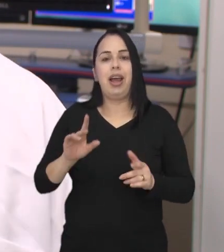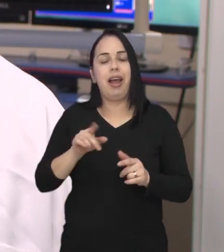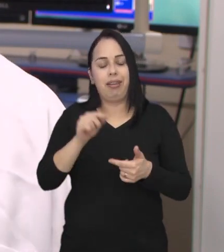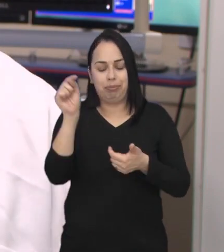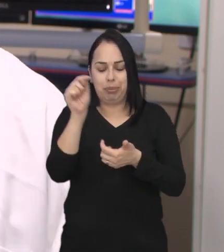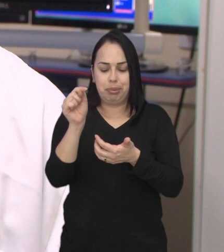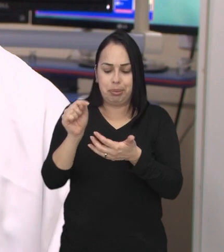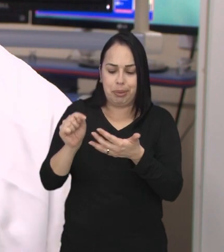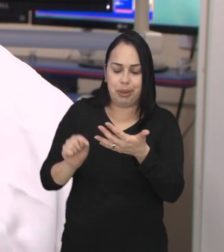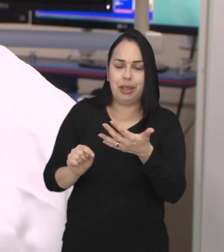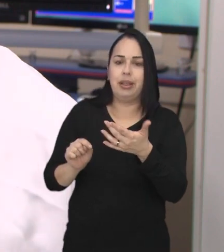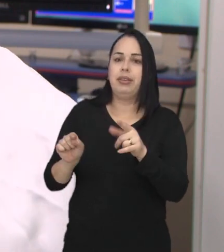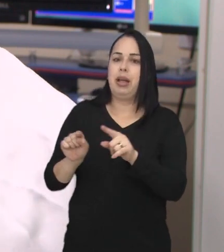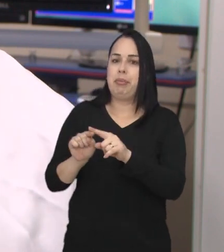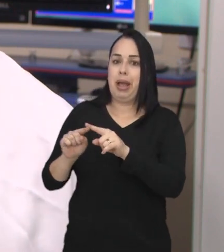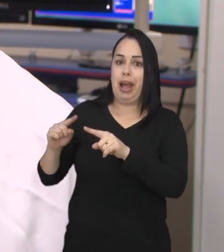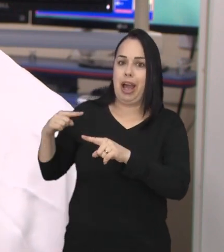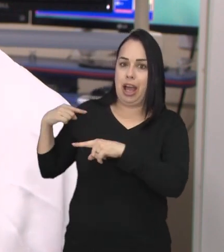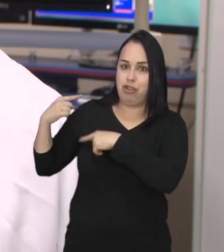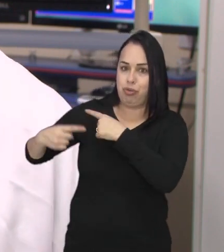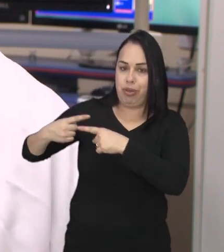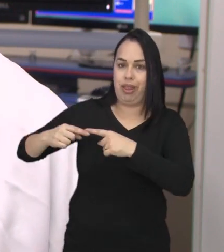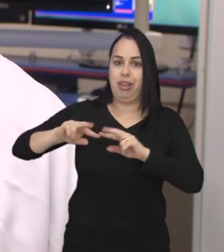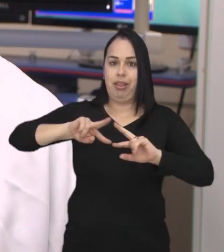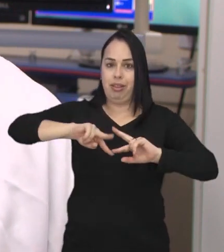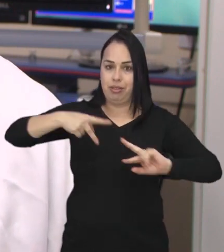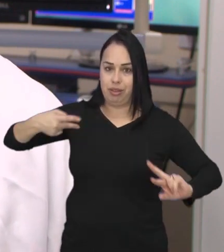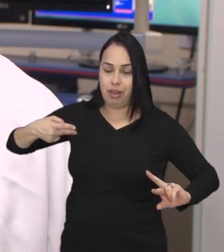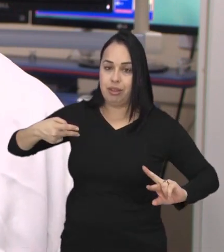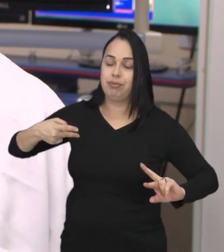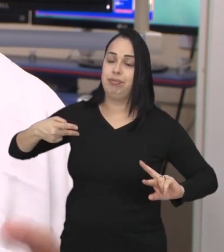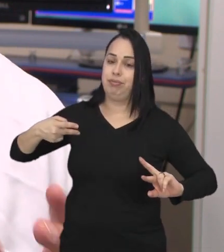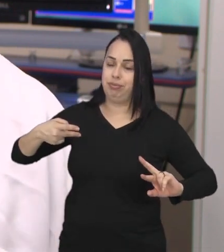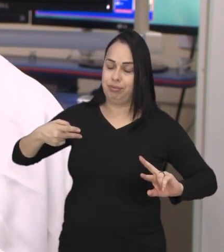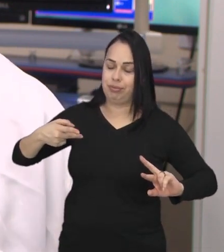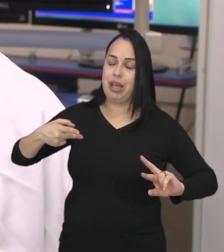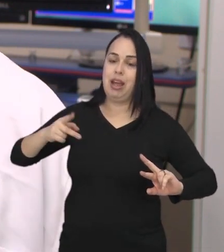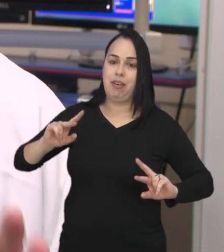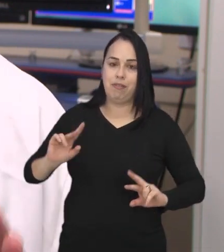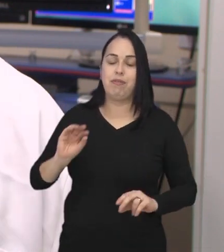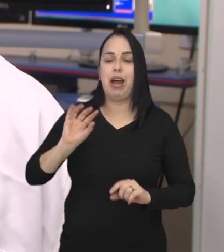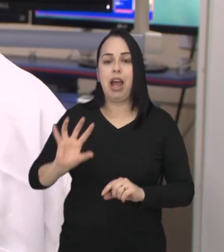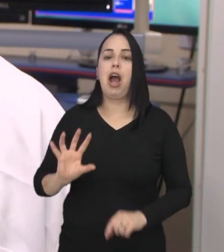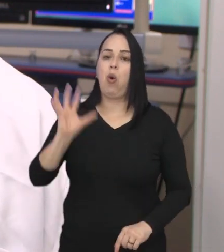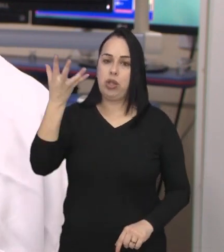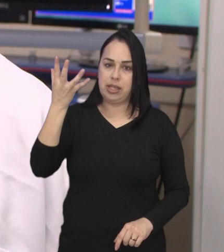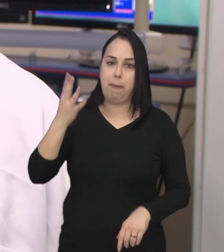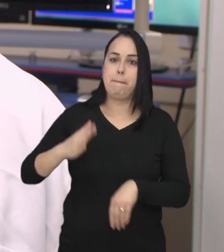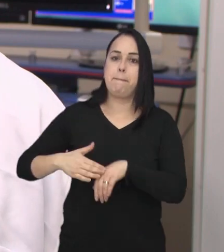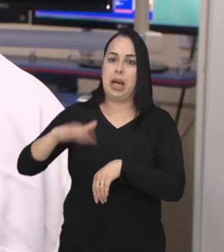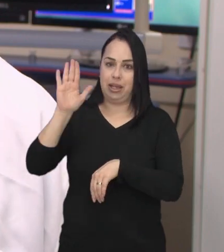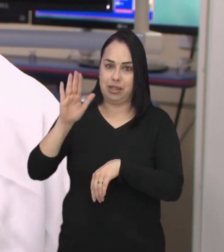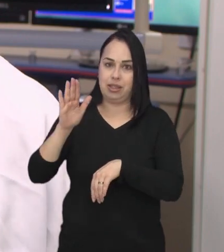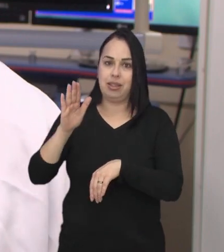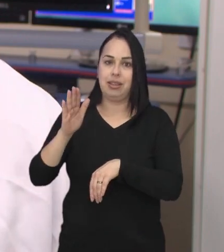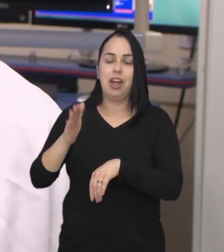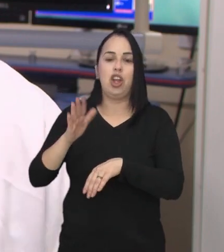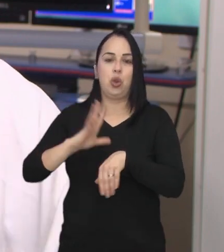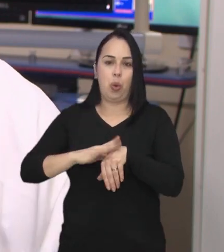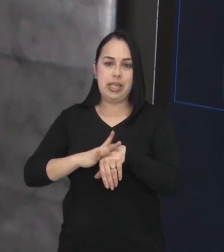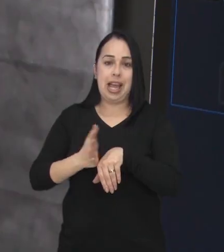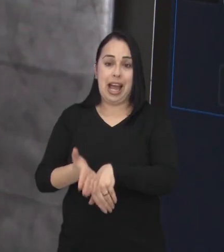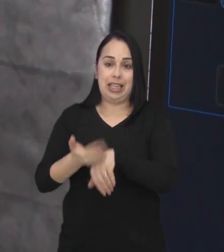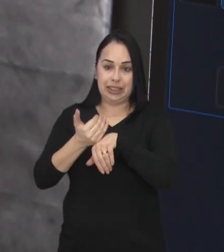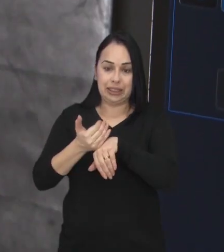dependendo dos fatores hereditários que ela tem, ela vai estar mais vulnerável a uma doença mais